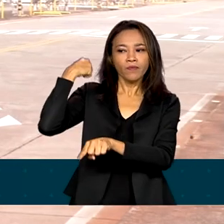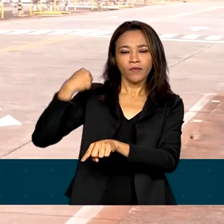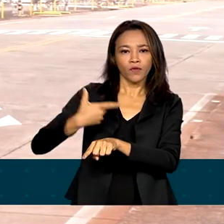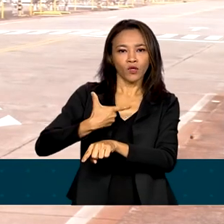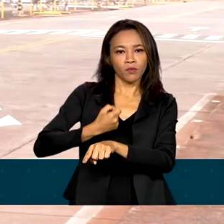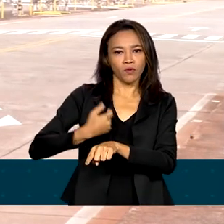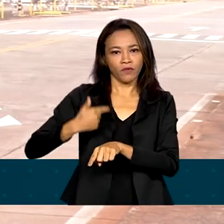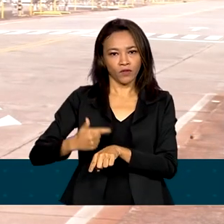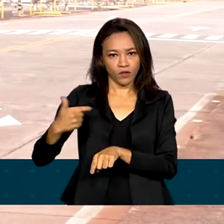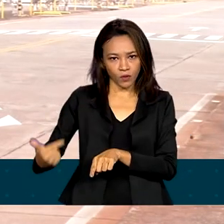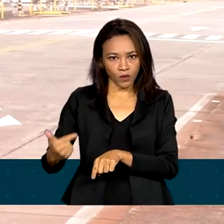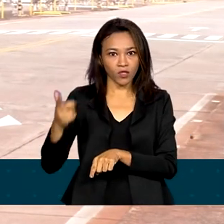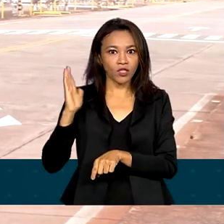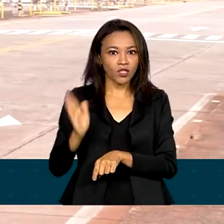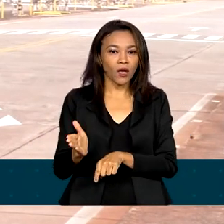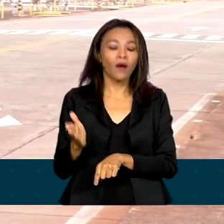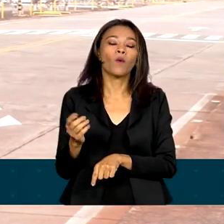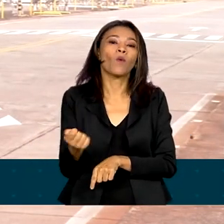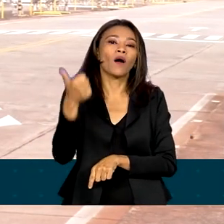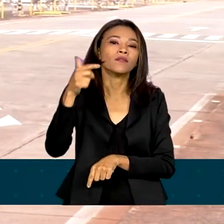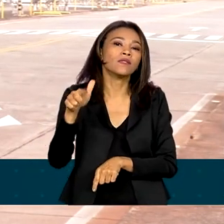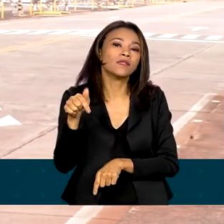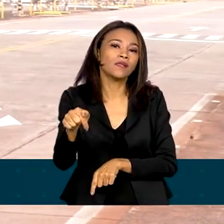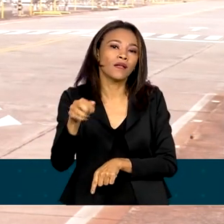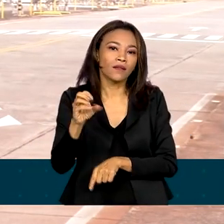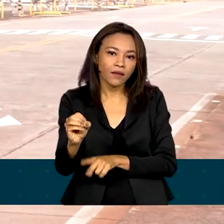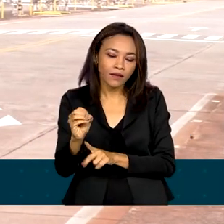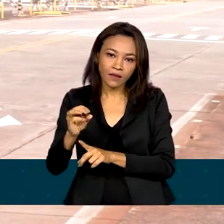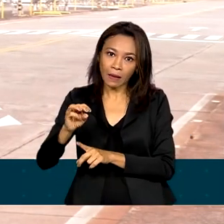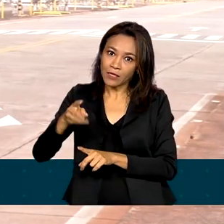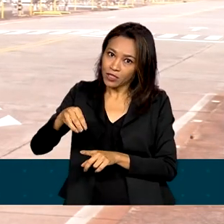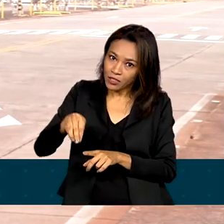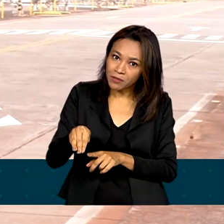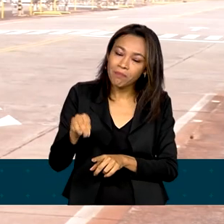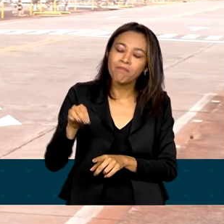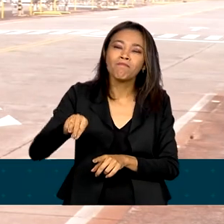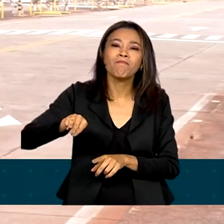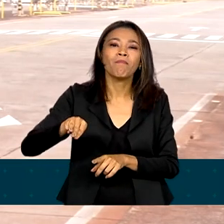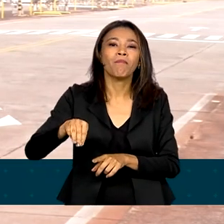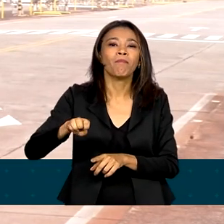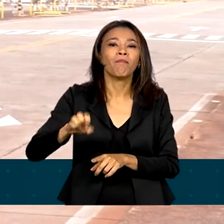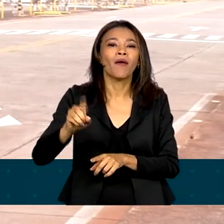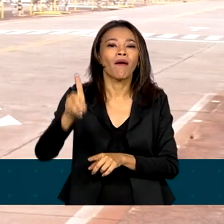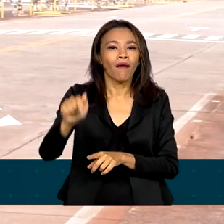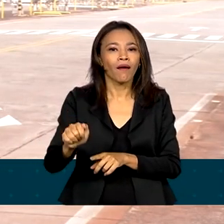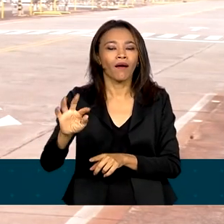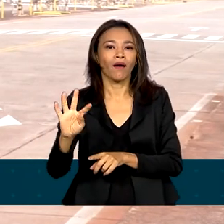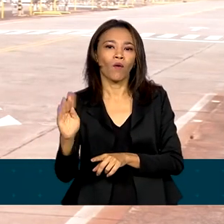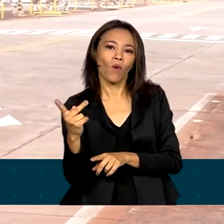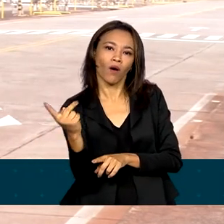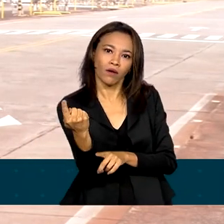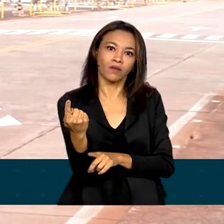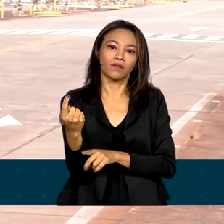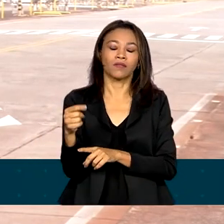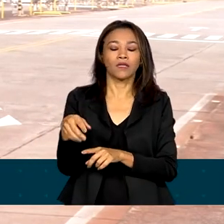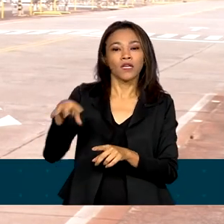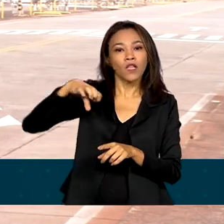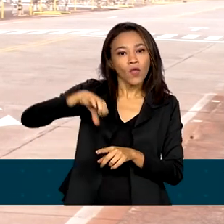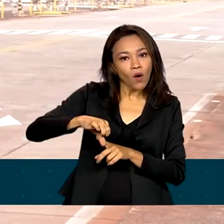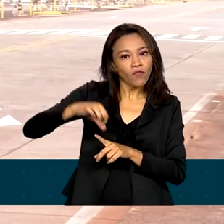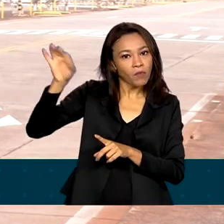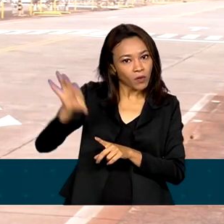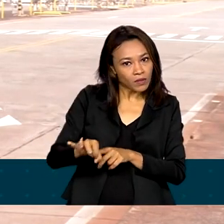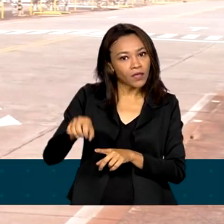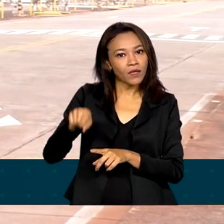produzidos aqui quase 70 milhões de megawatts hora, aproximadamente 9% da